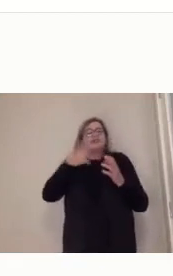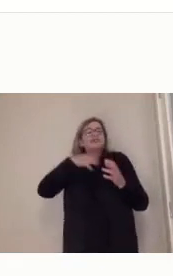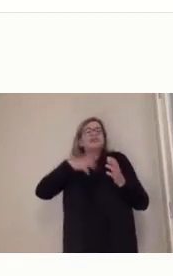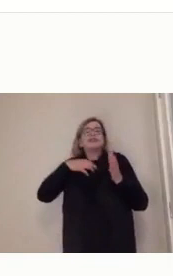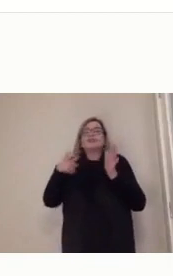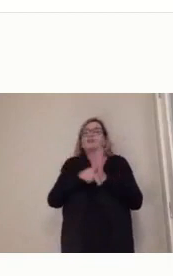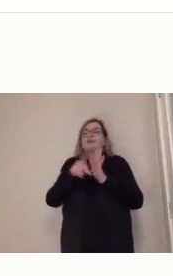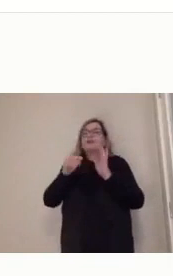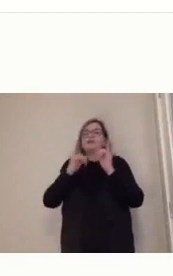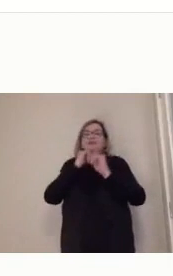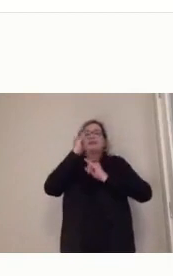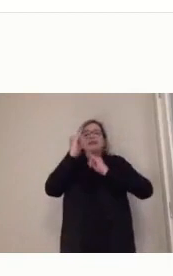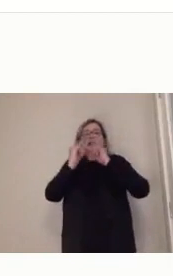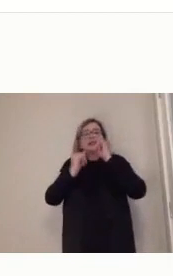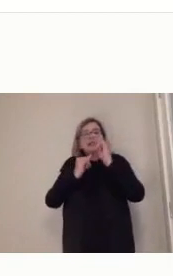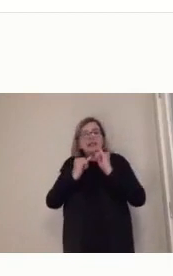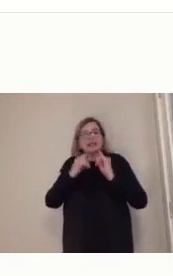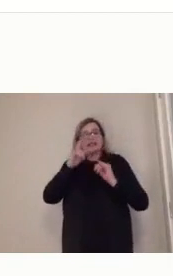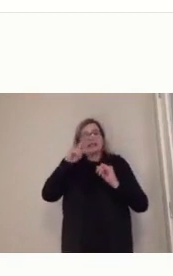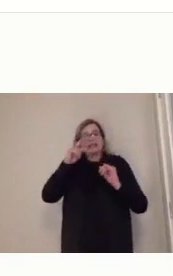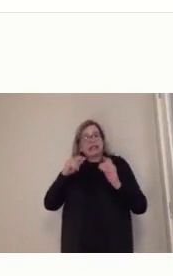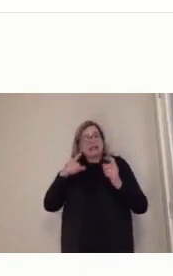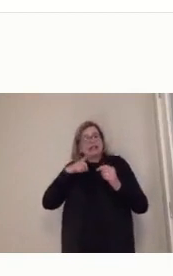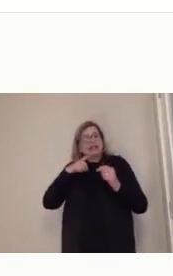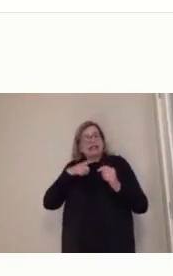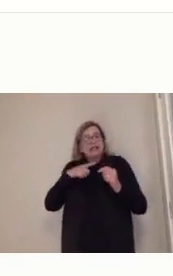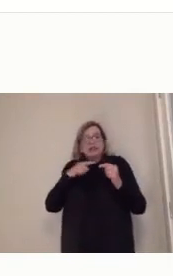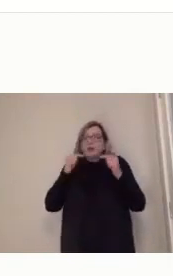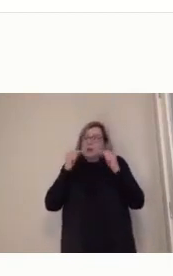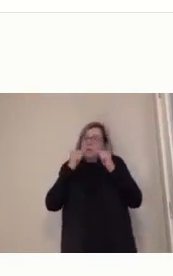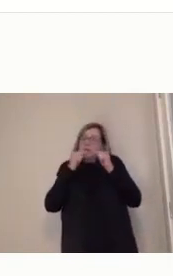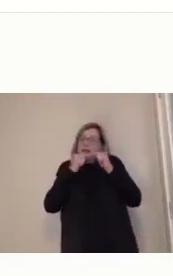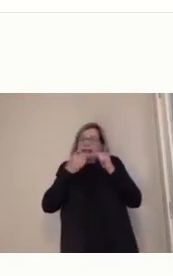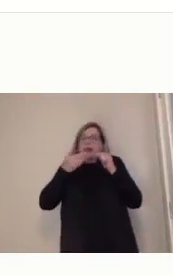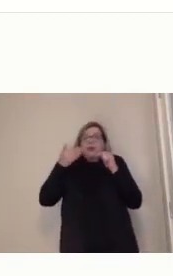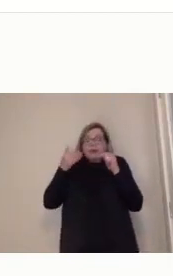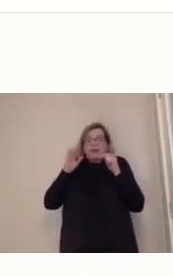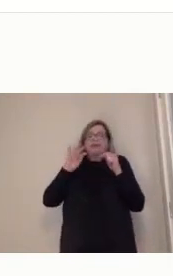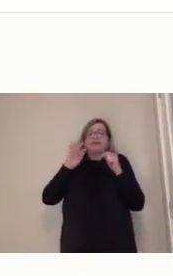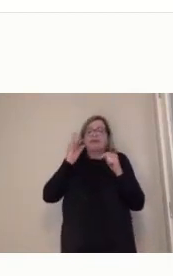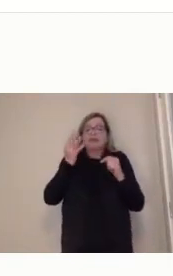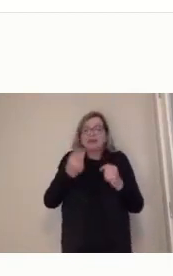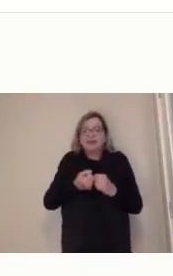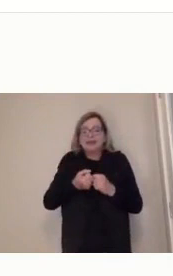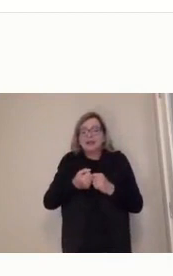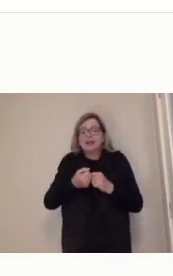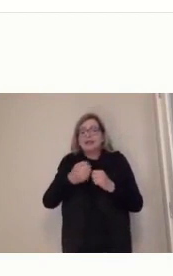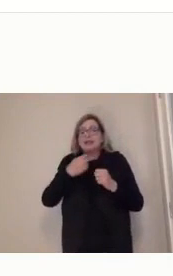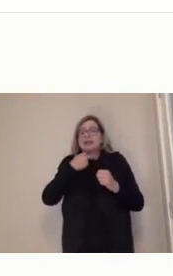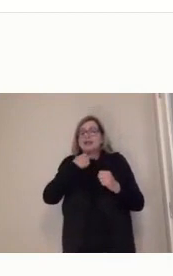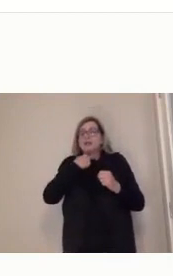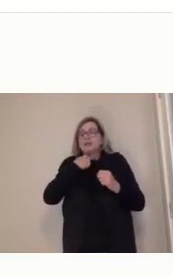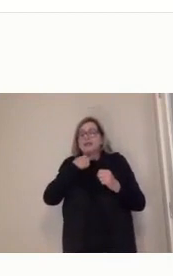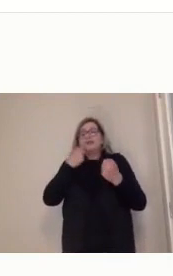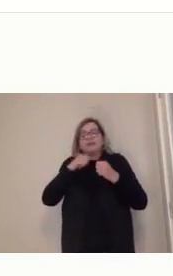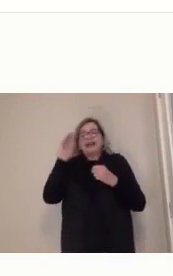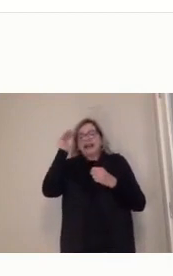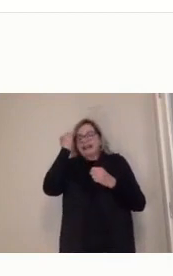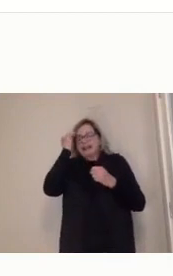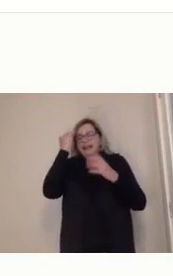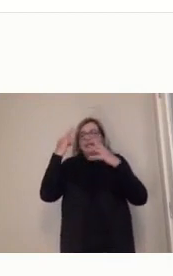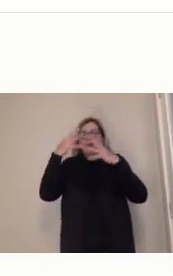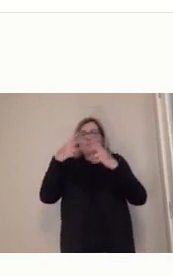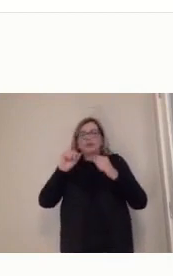Então, eu acho que vou ficando por aqui, já me estendi mais do que devia com as minhas questões, mas eu gostaria